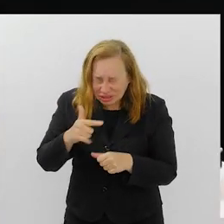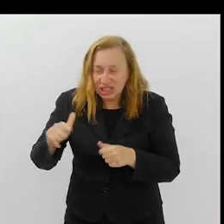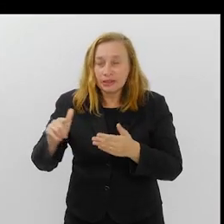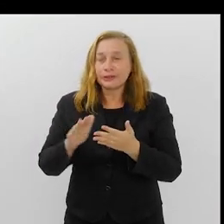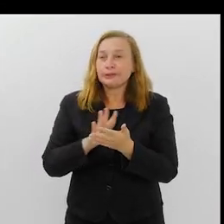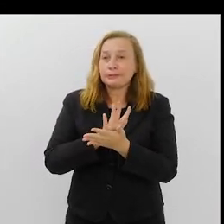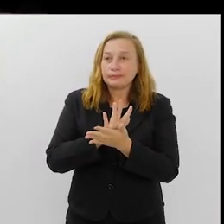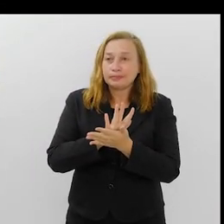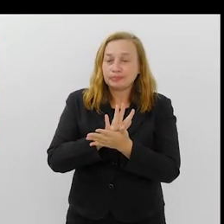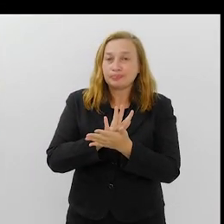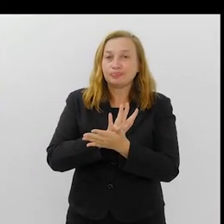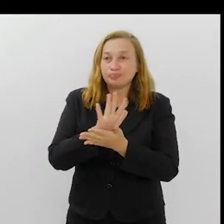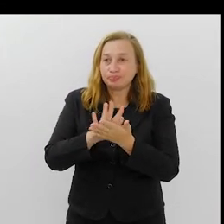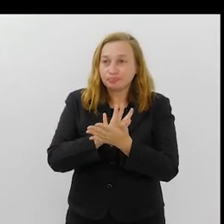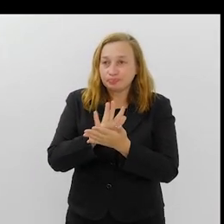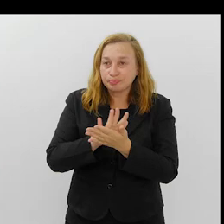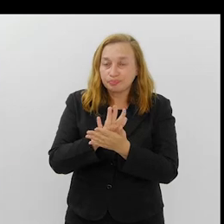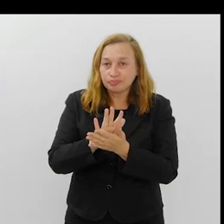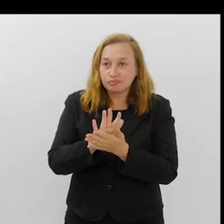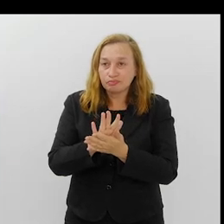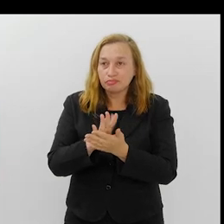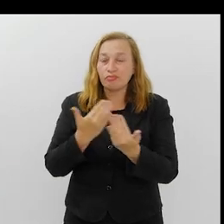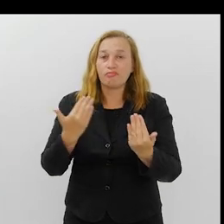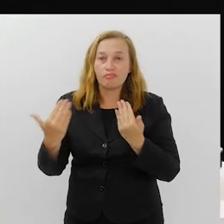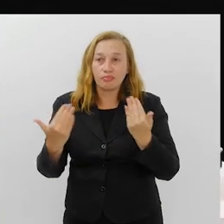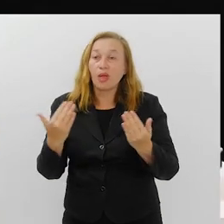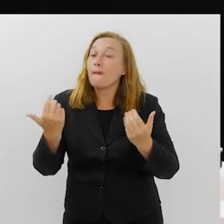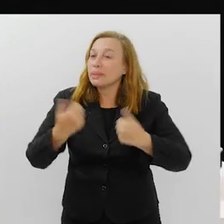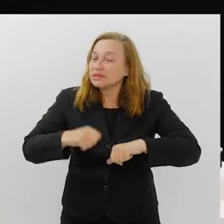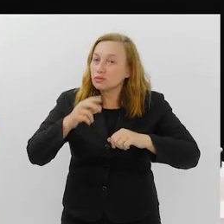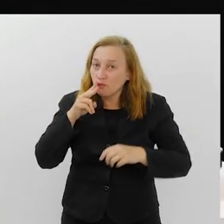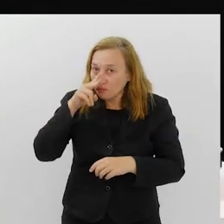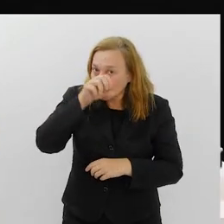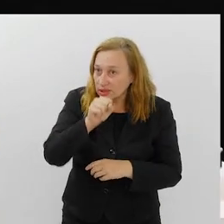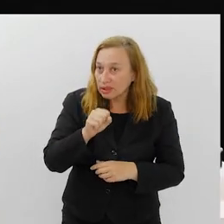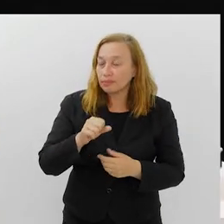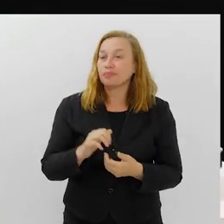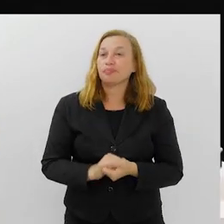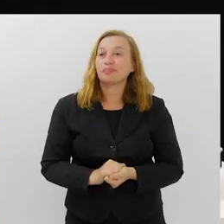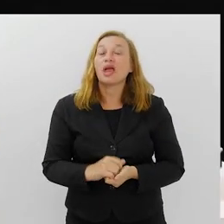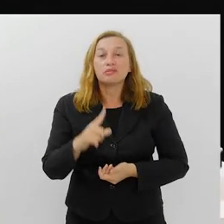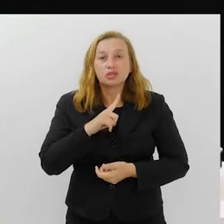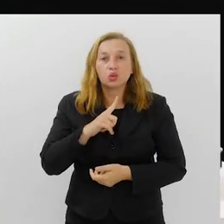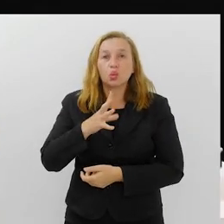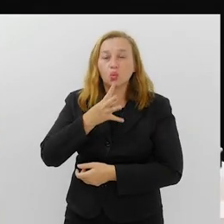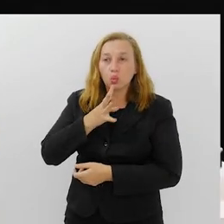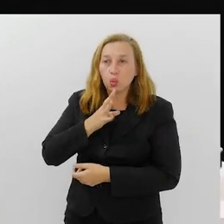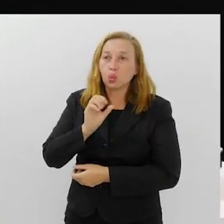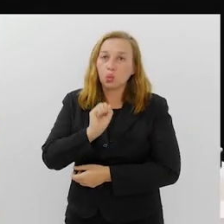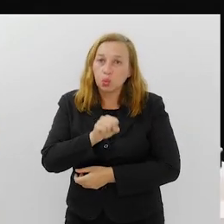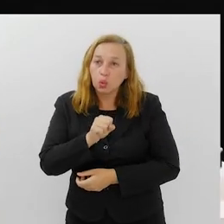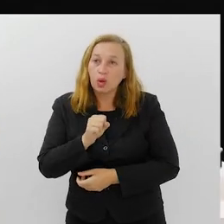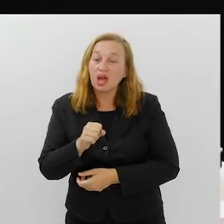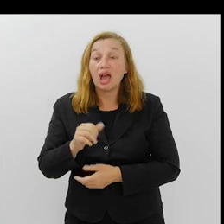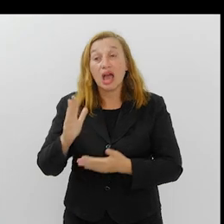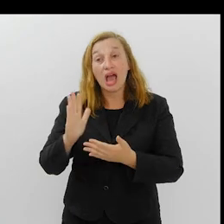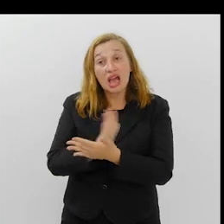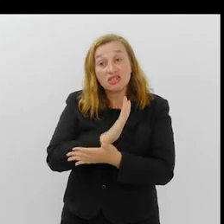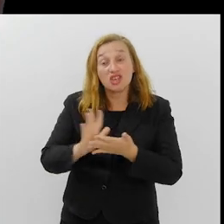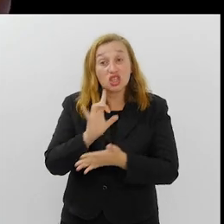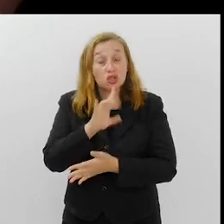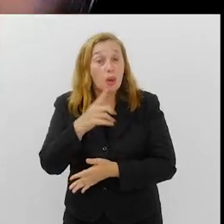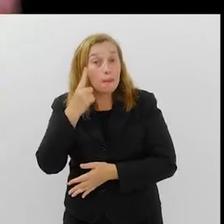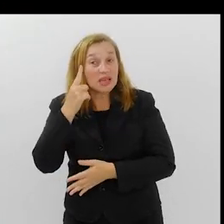que se compare. Eu estou até repetitivo aqui, mas eu preciso reforçar isso. E a gente tem esse reconhecimento. Às vezes, a gente só